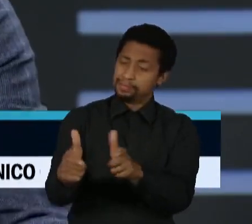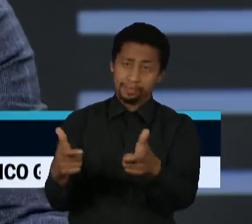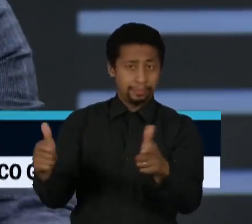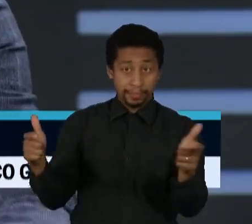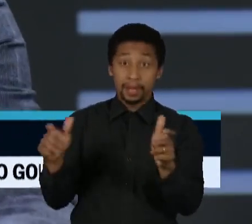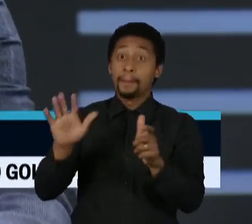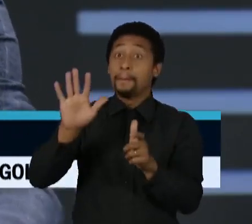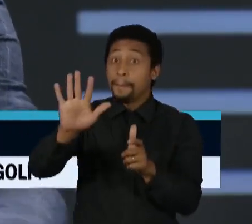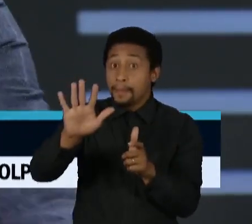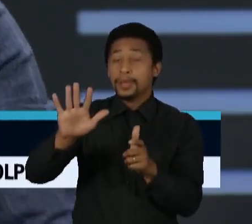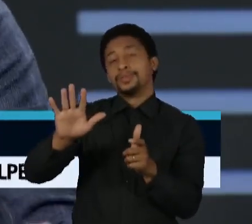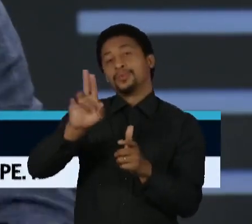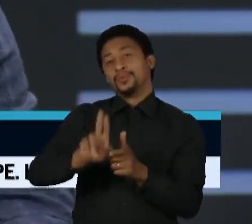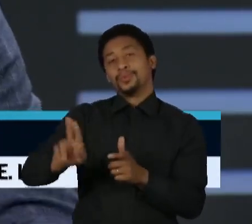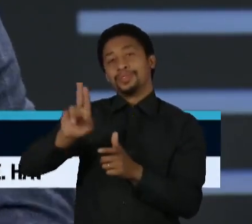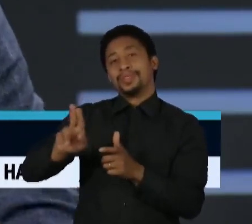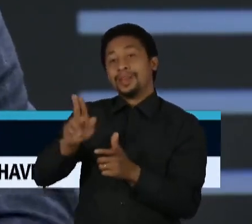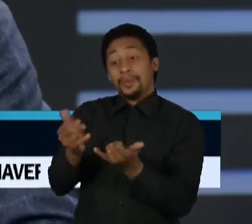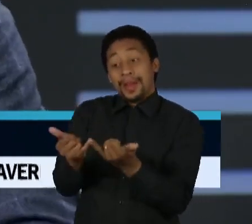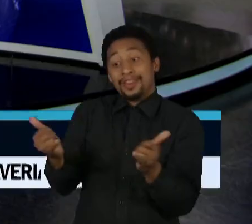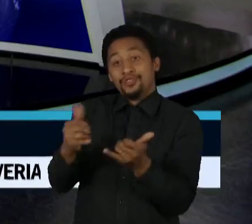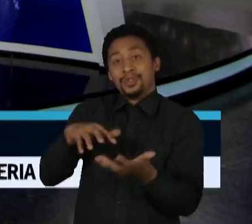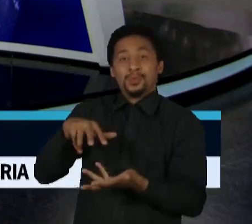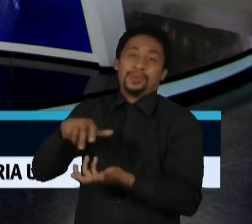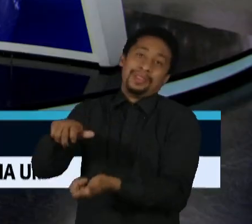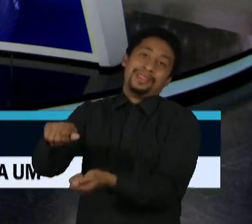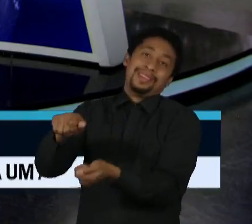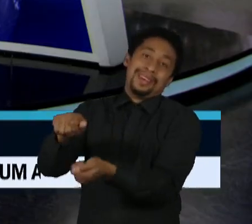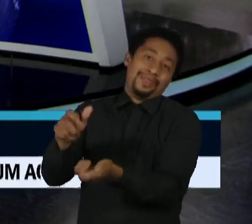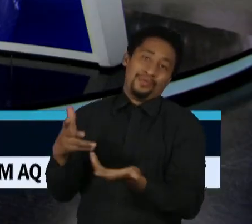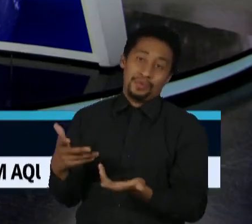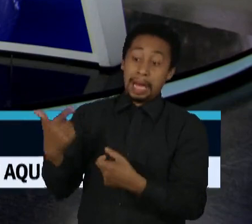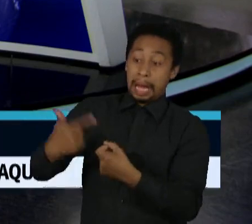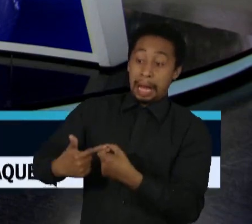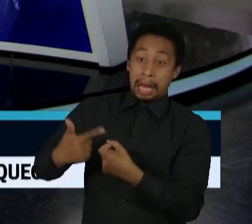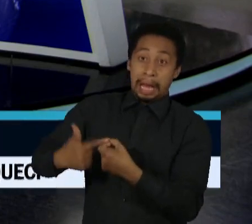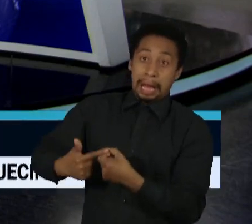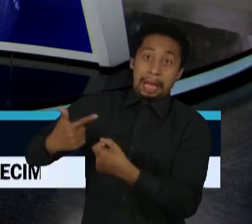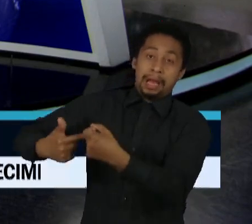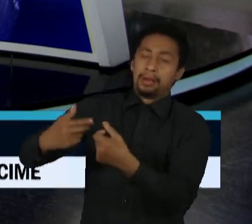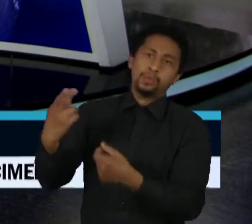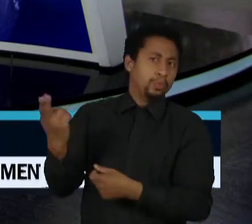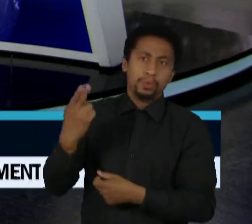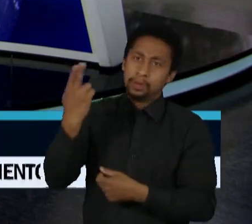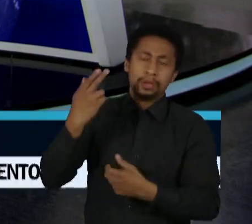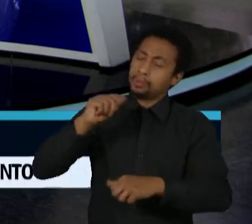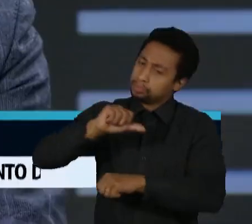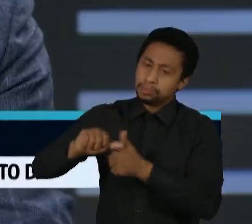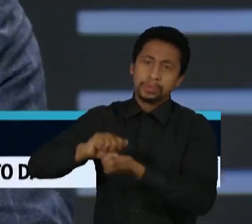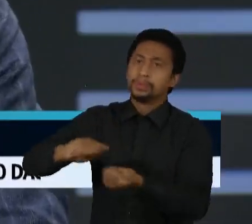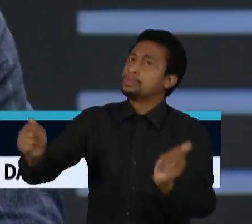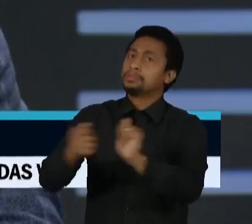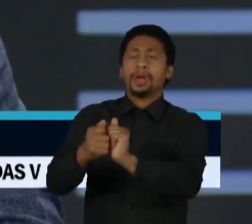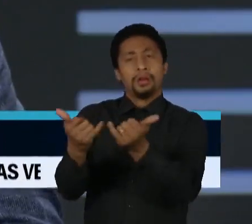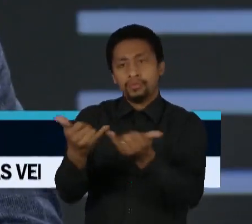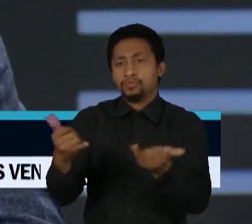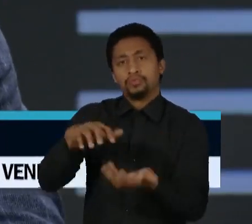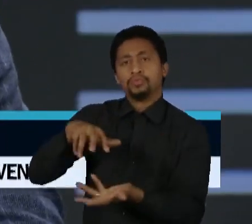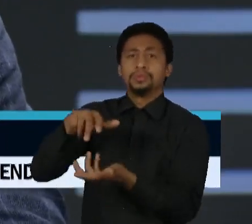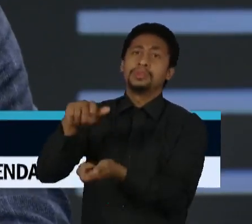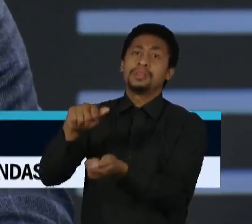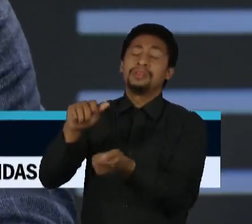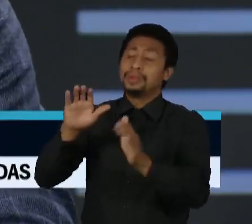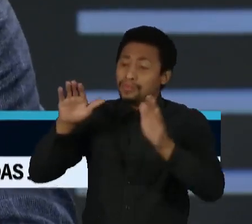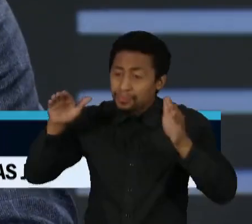aqui a gente tem um monte de pacote de coisa que a gente está fazendo, o anseio da população, mas o que o governo quer fazer, mas qual eu entregava na questão